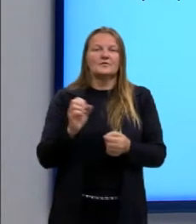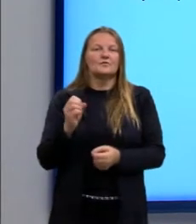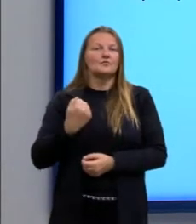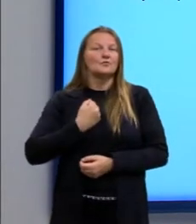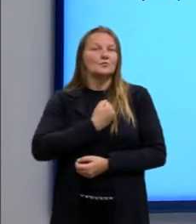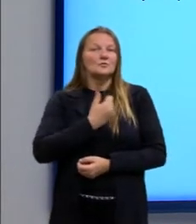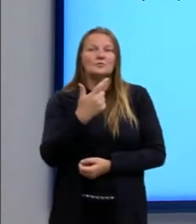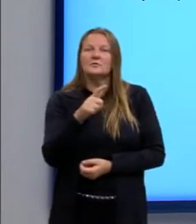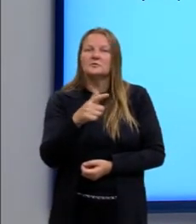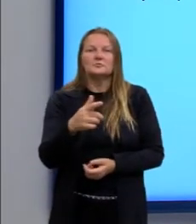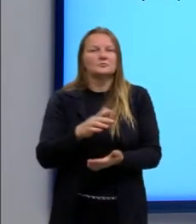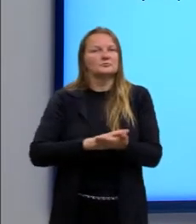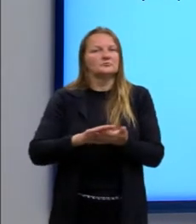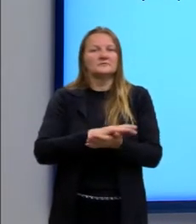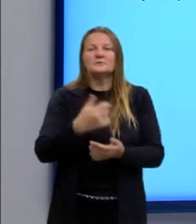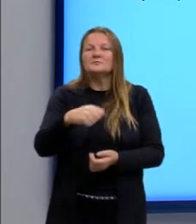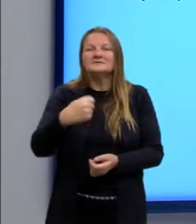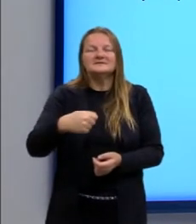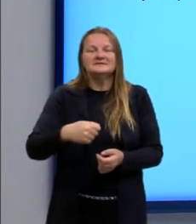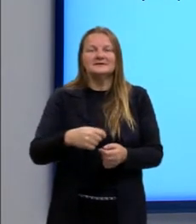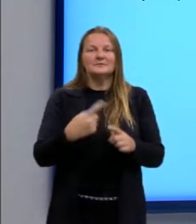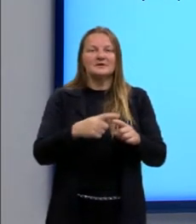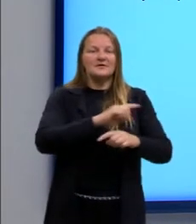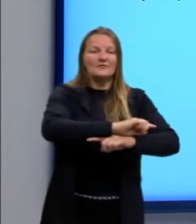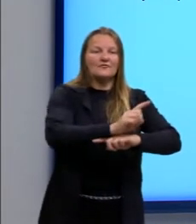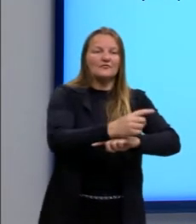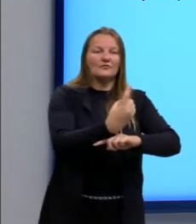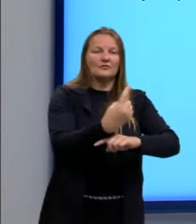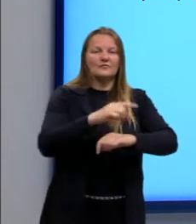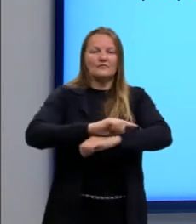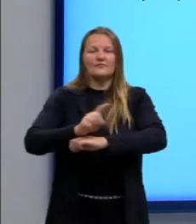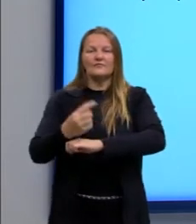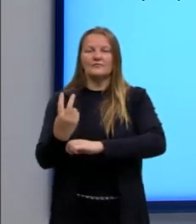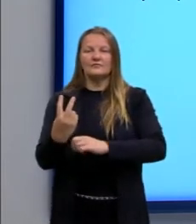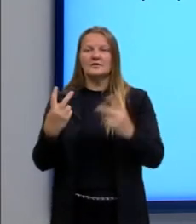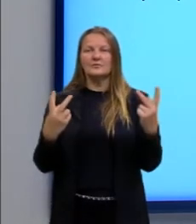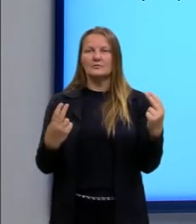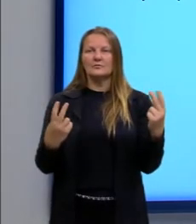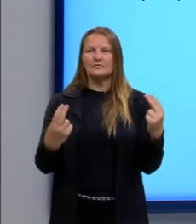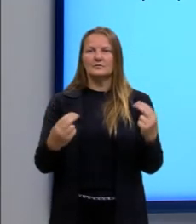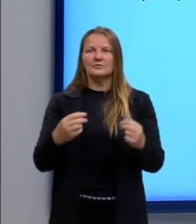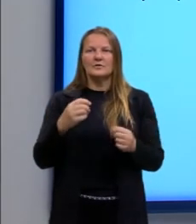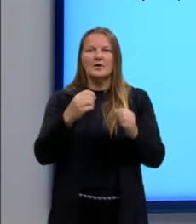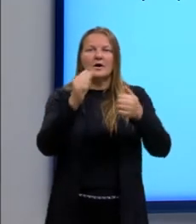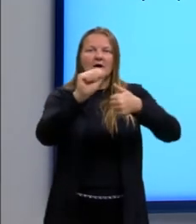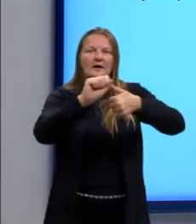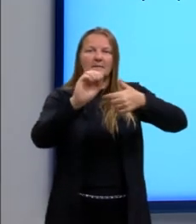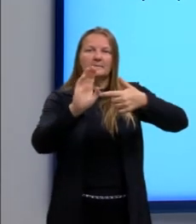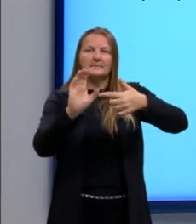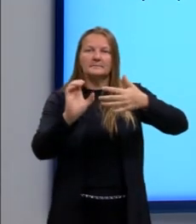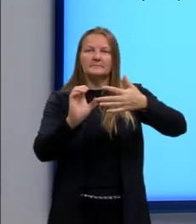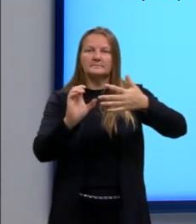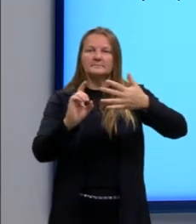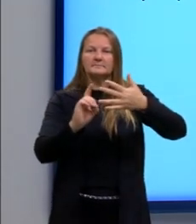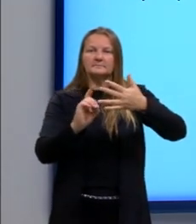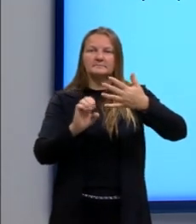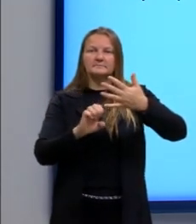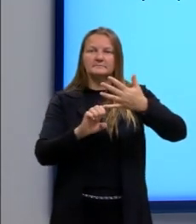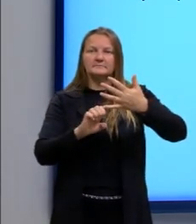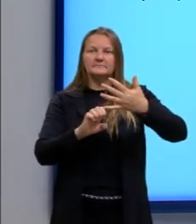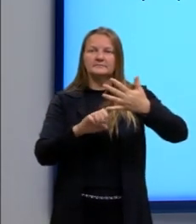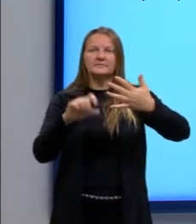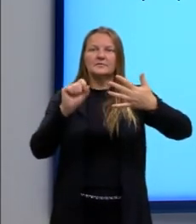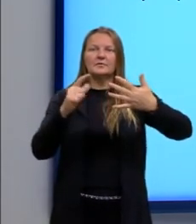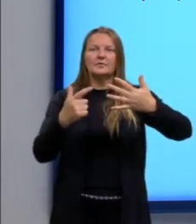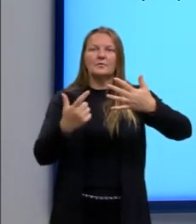Então, sabendo isso aqui, que V1 é igual a V2, a gente pode olhar para as nossas opções e ver